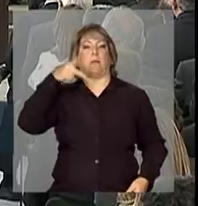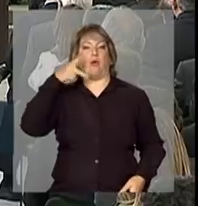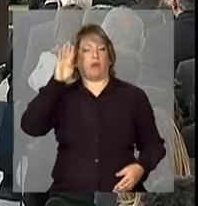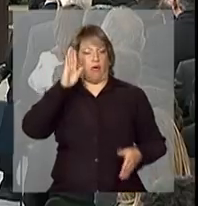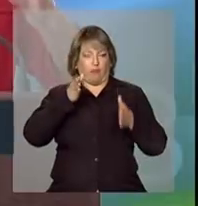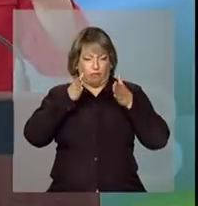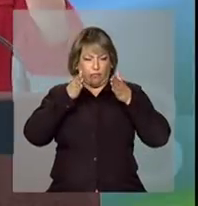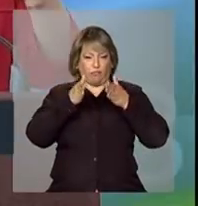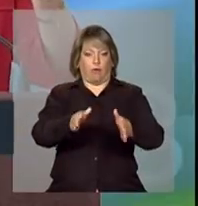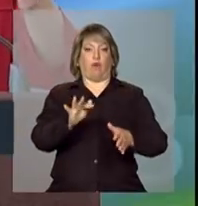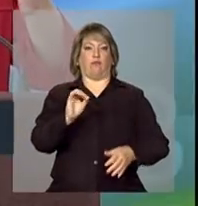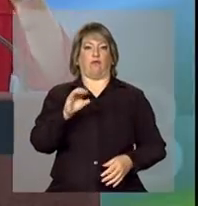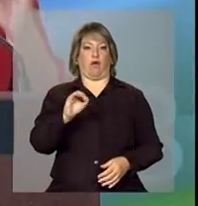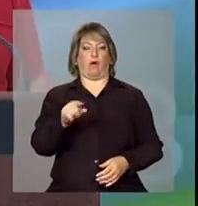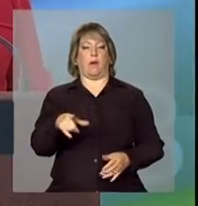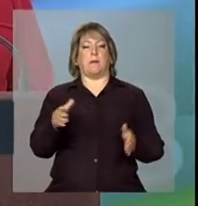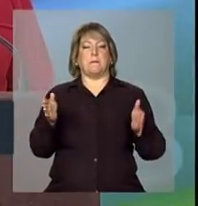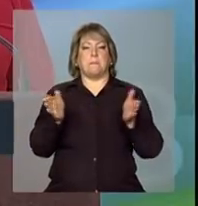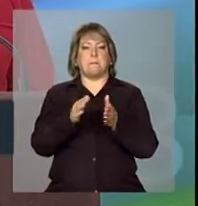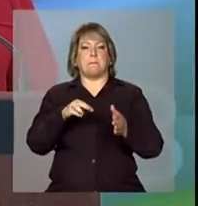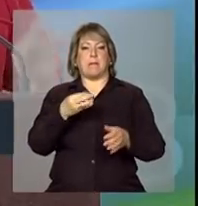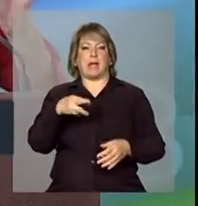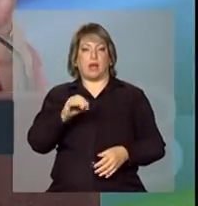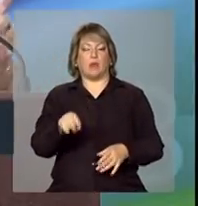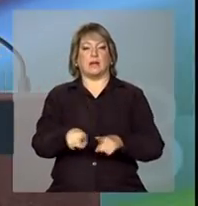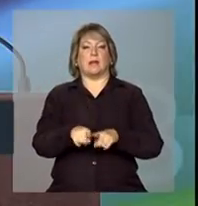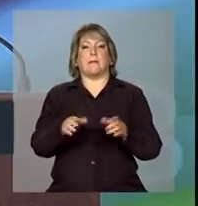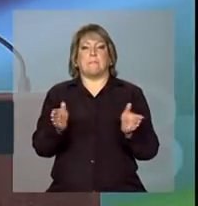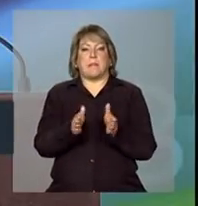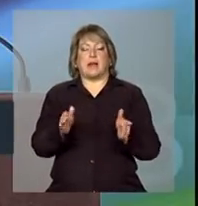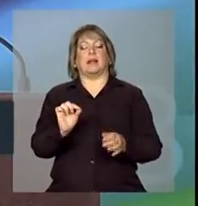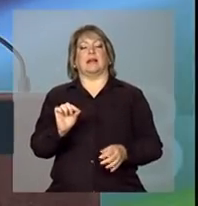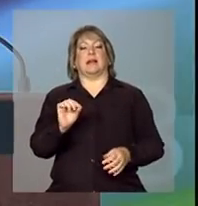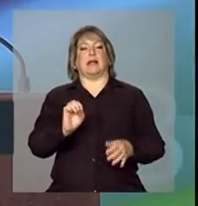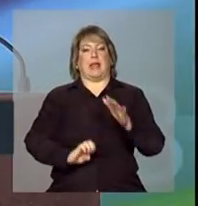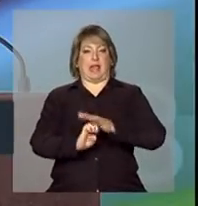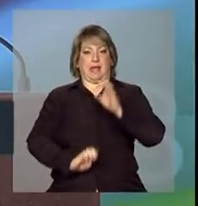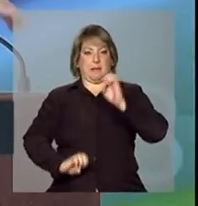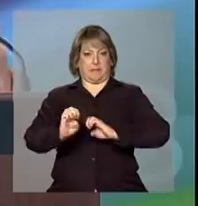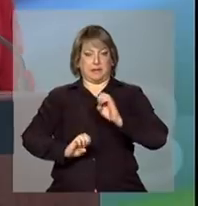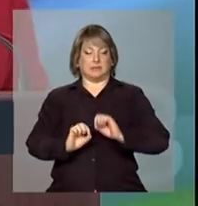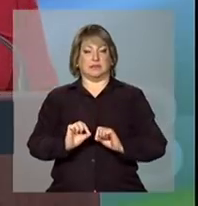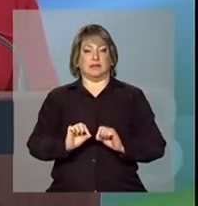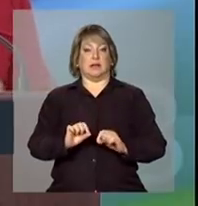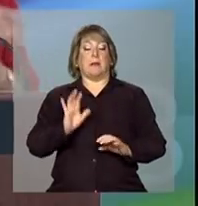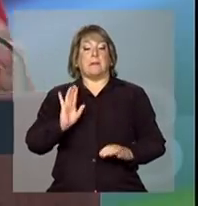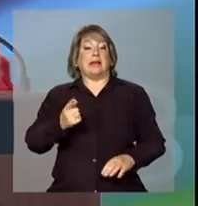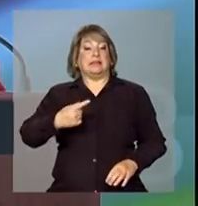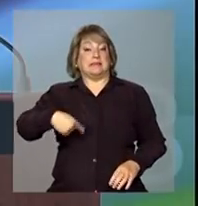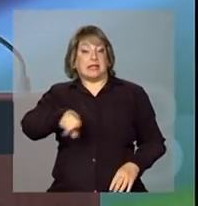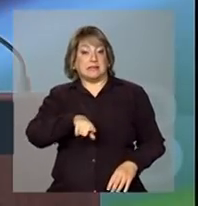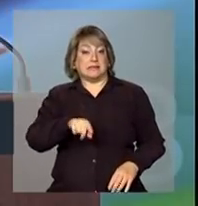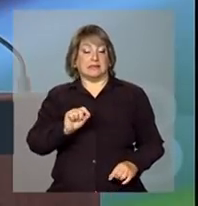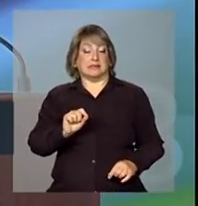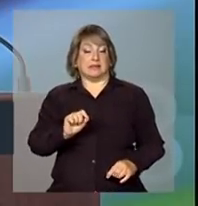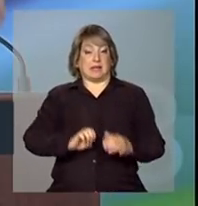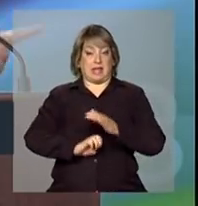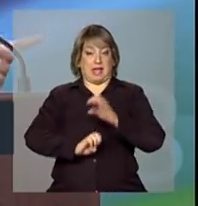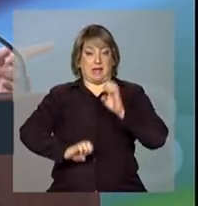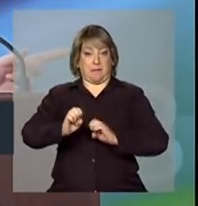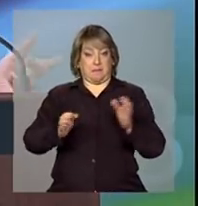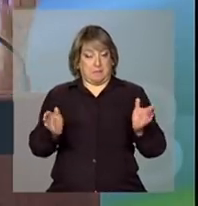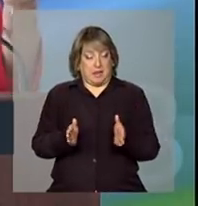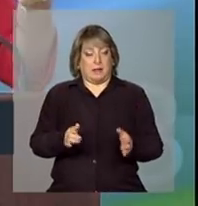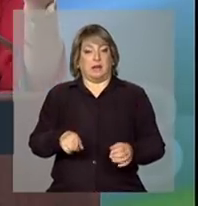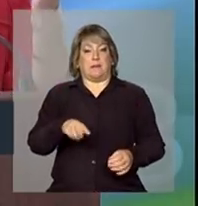focada das micro e pequenas empresas. Mas as micro e pequenas empresas têm inter-relação com